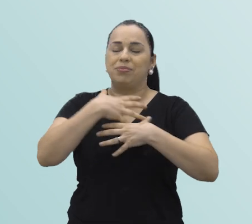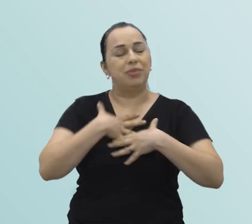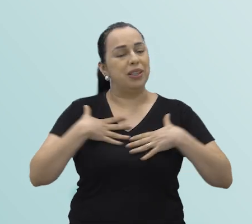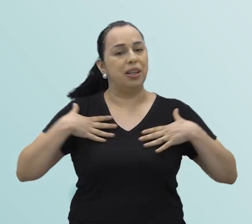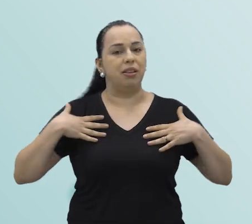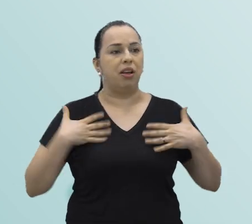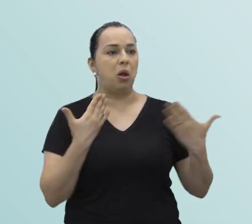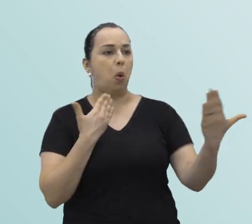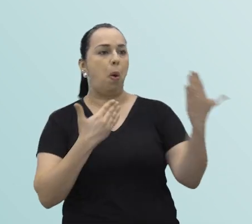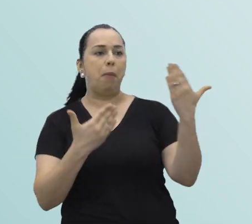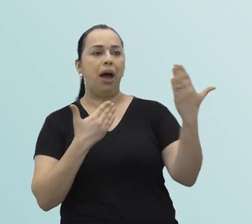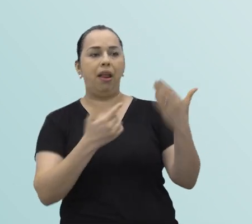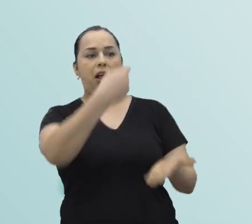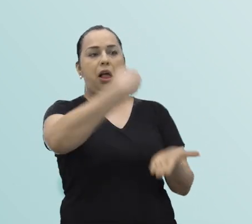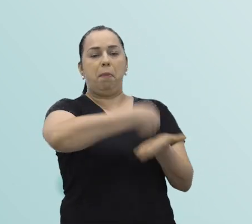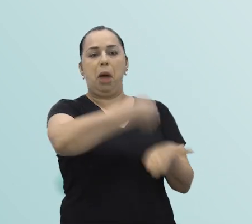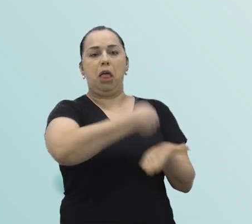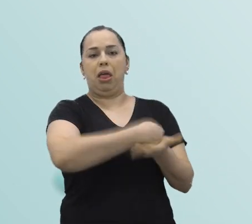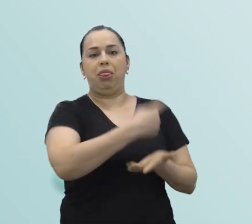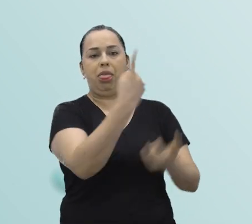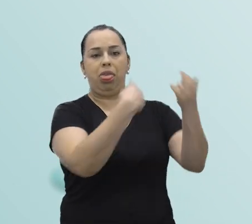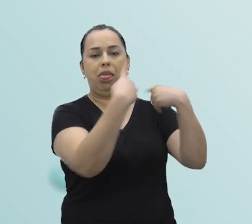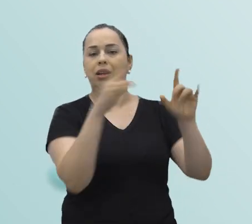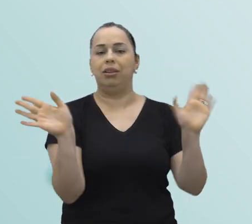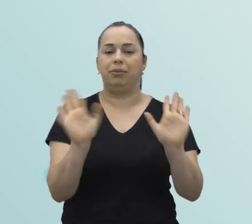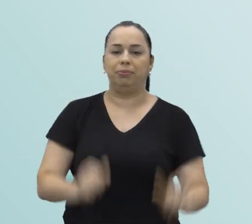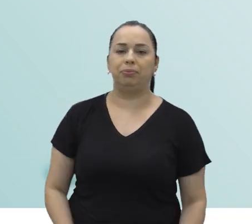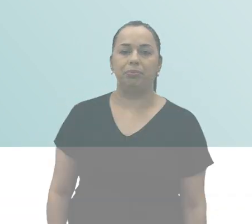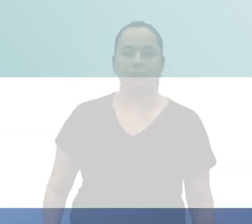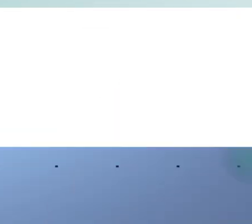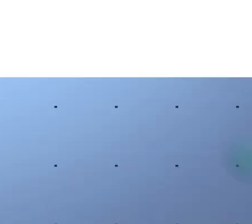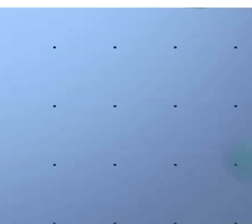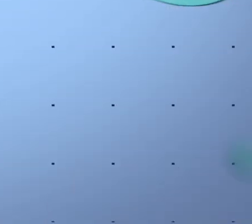nos faz bem, não a realidade ditada pelas mídias sociais.